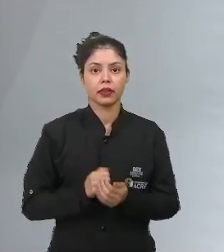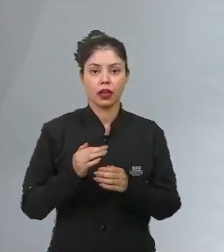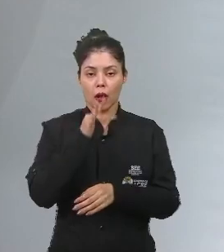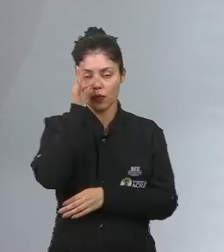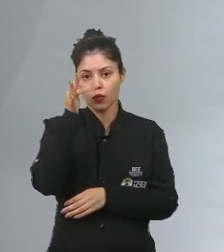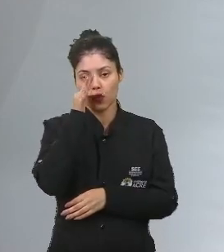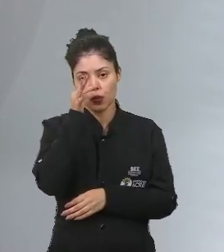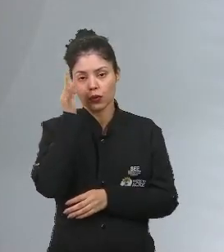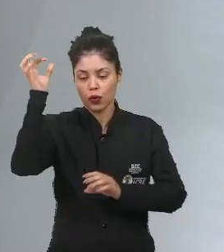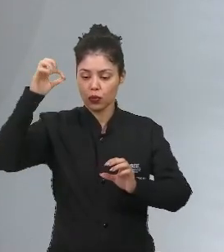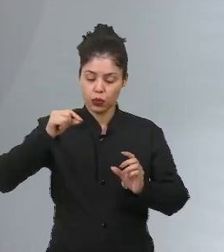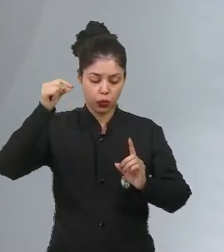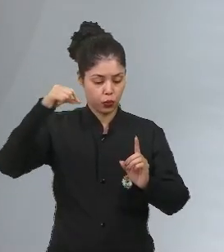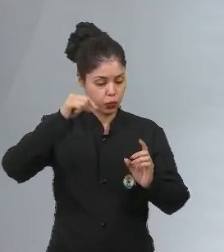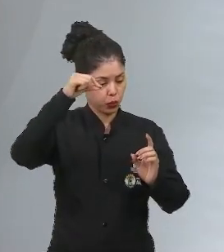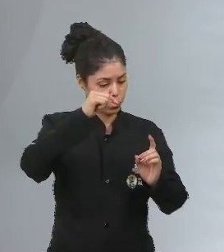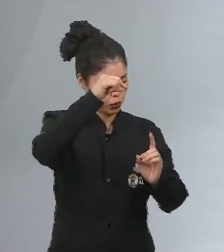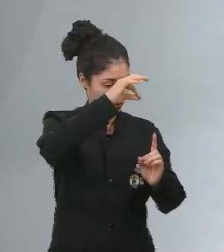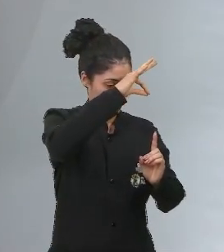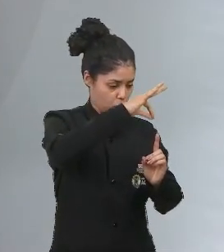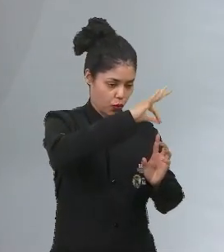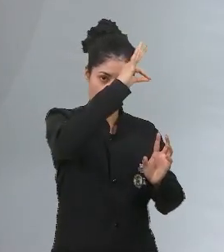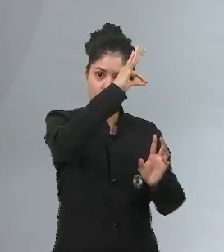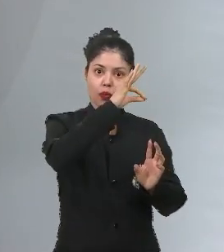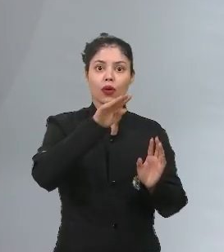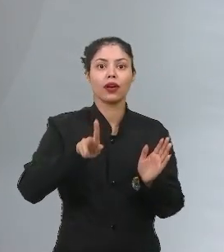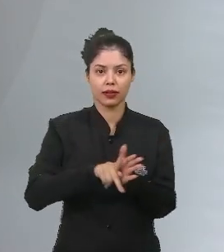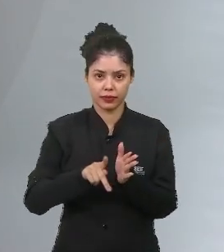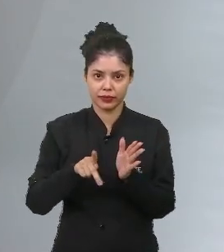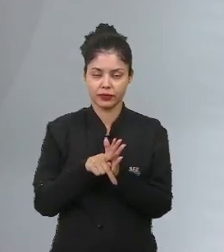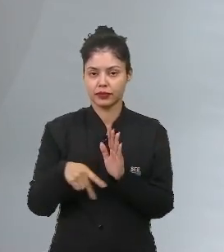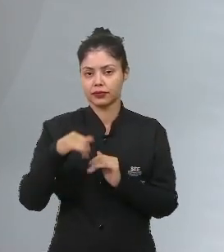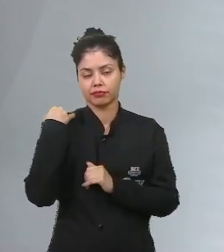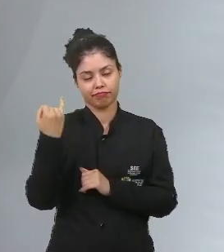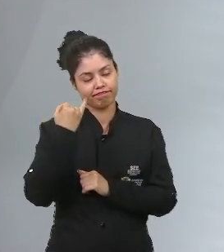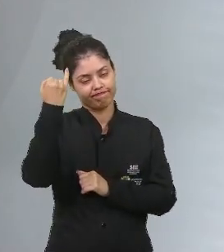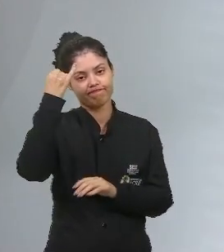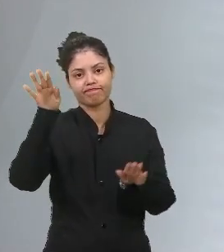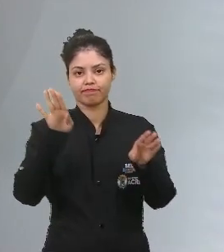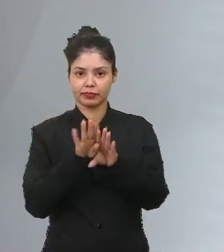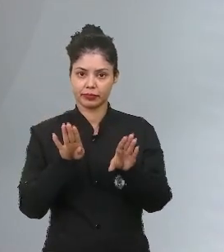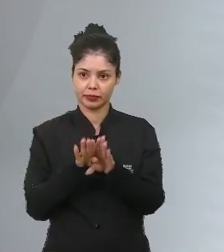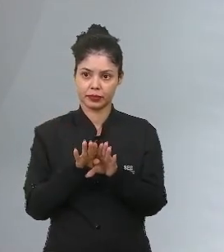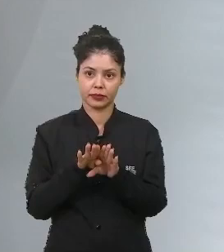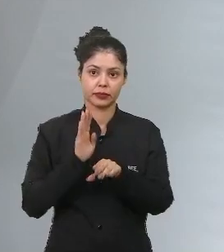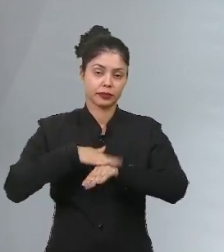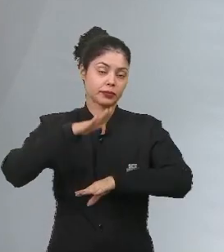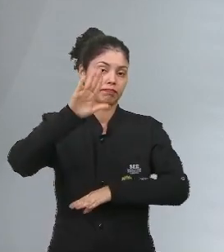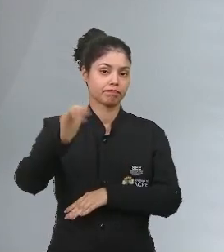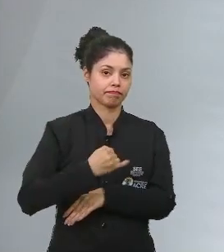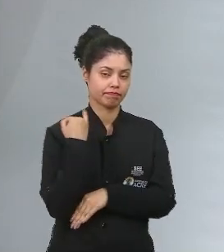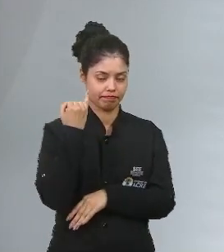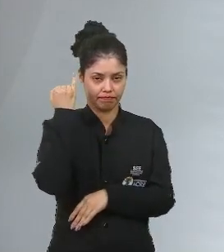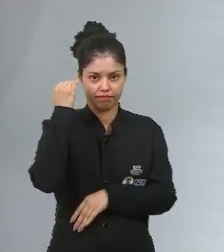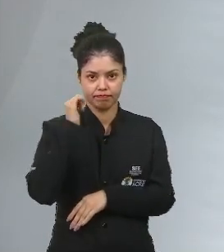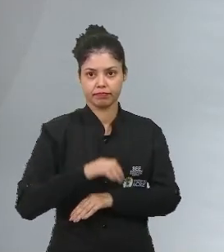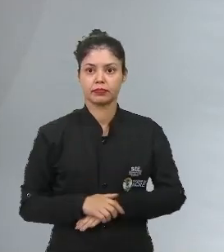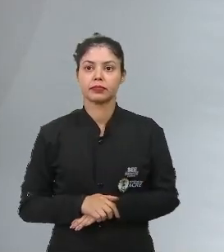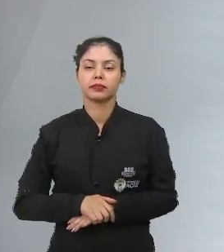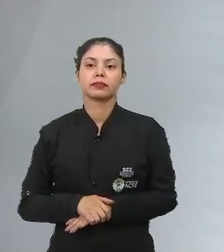têm de disseminar as sementes na natureza. Eles são muito importantes. As abelhas são por demais importantes. Ok?